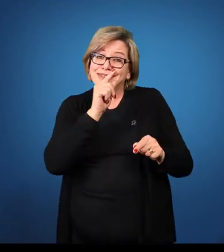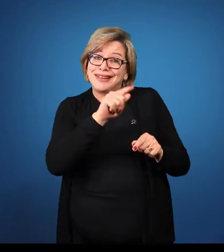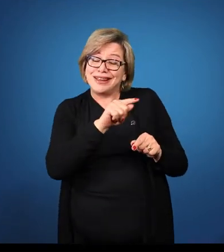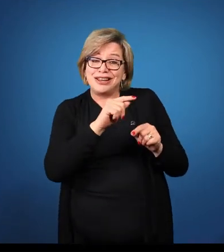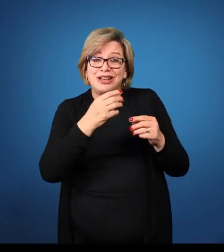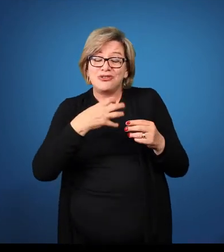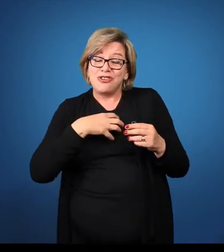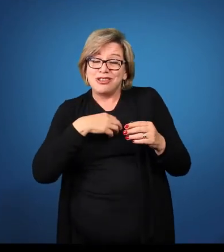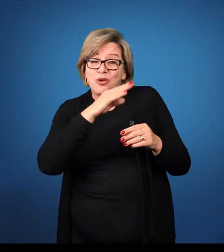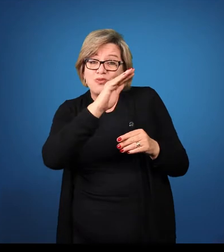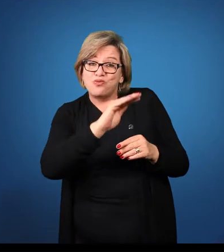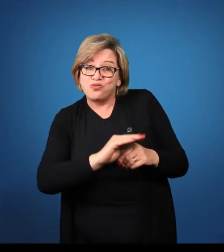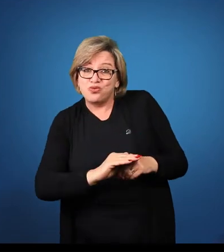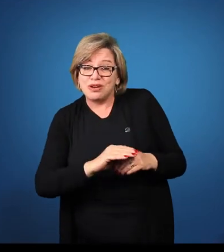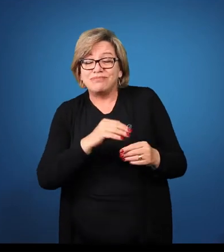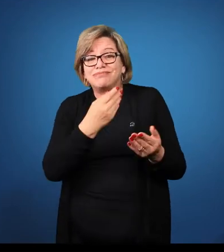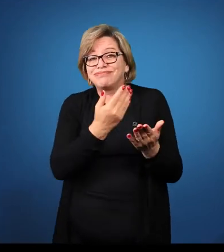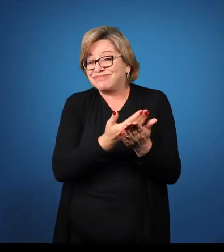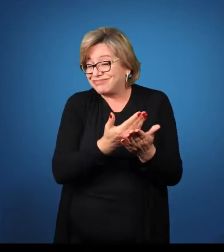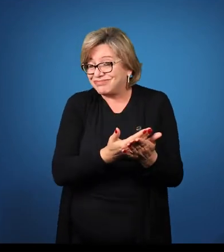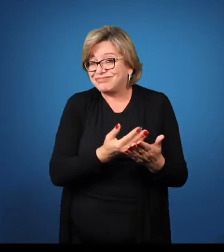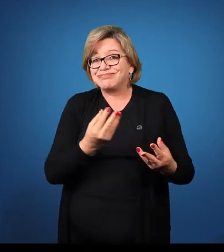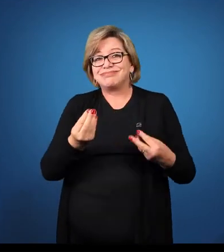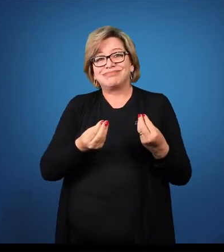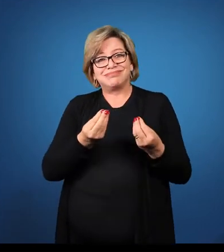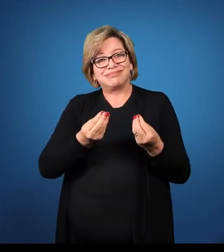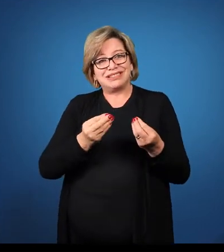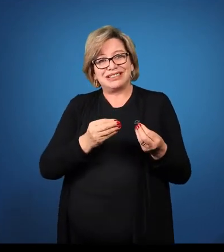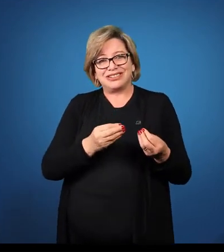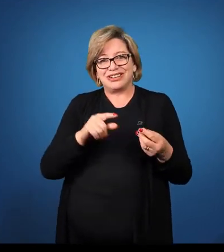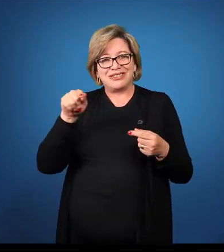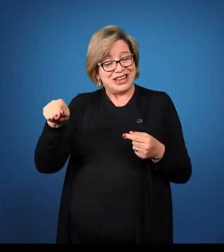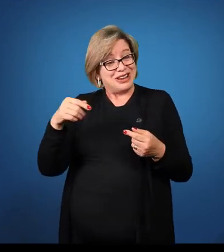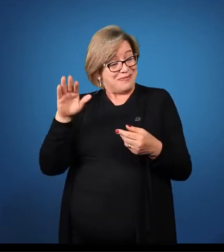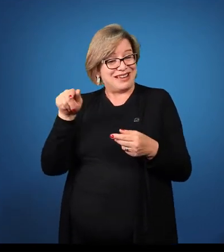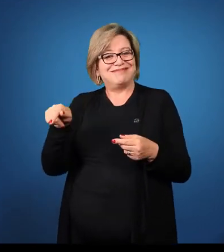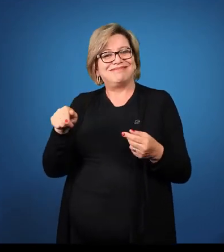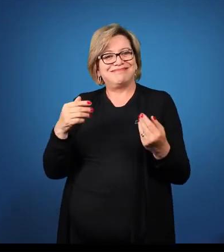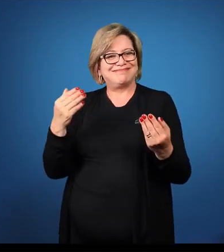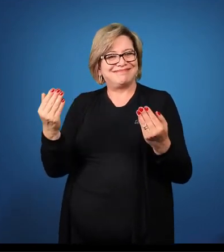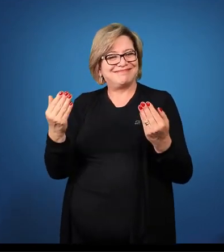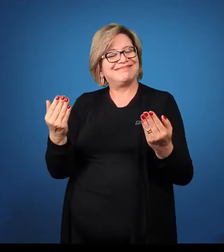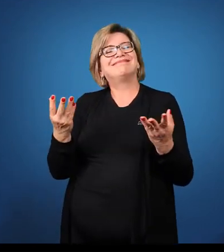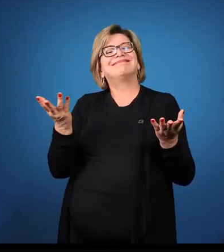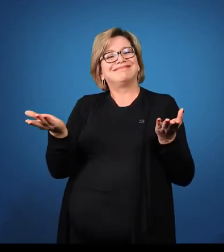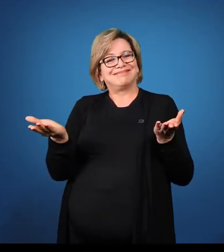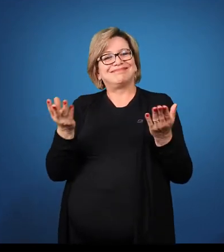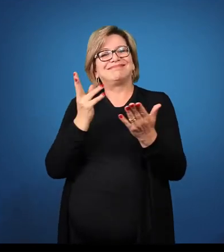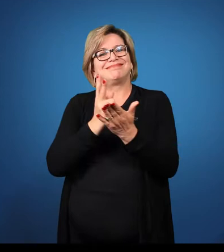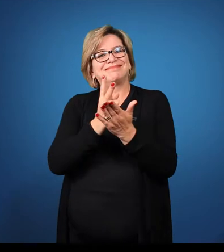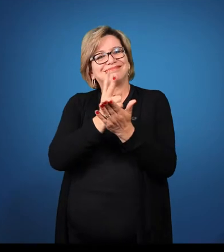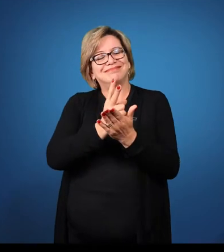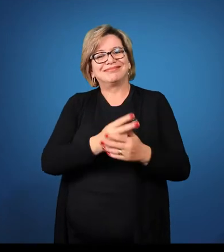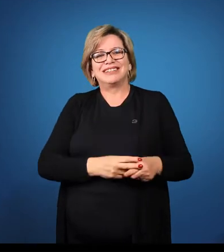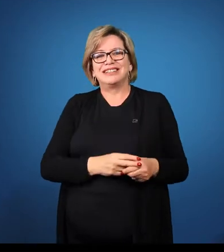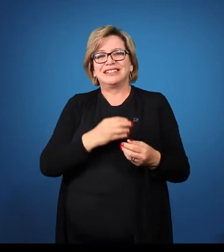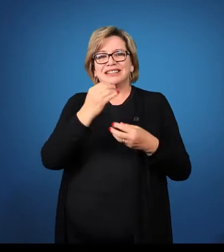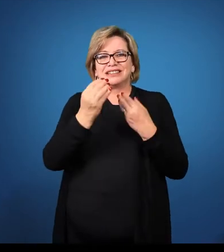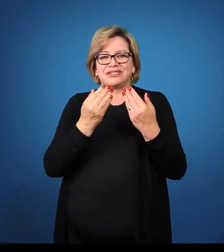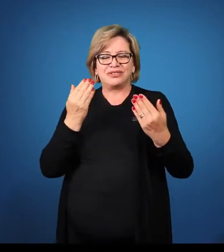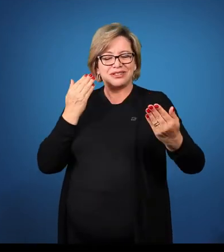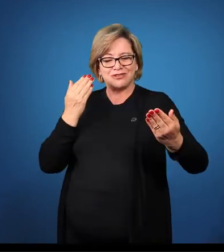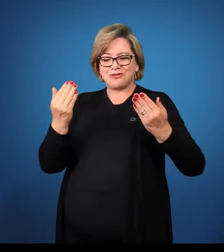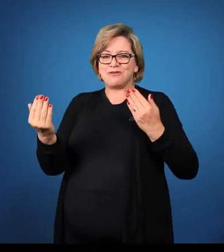a qualidade de estudioso do Pedro e atribuindo ao João. Ele é menos estudioso do que o João. Você